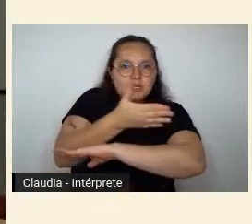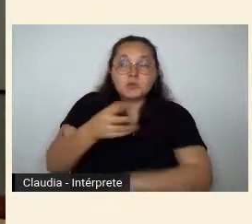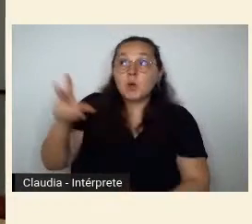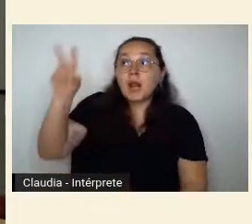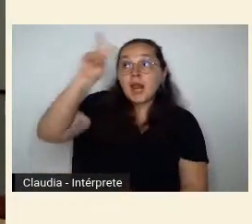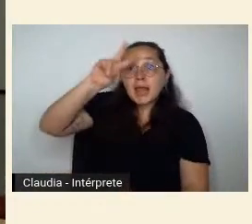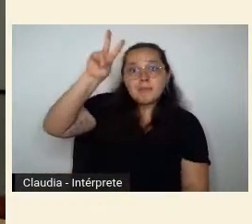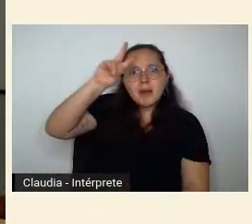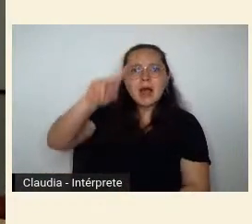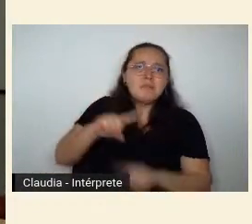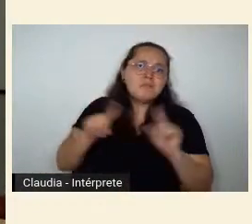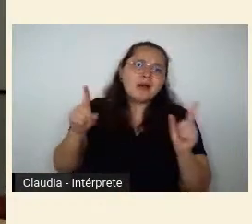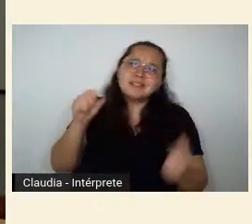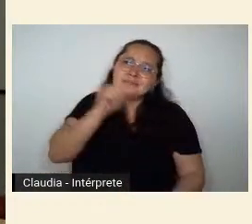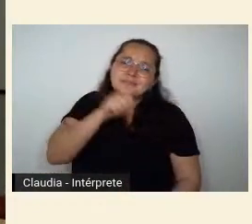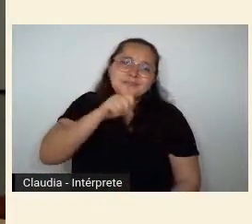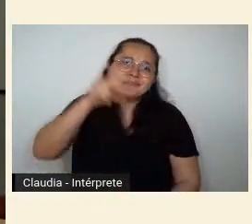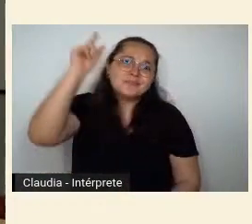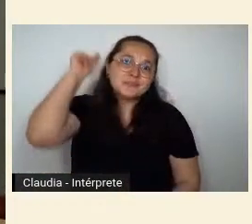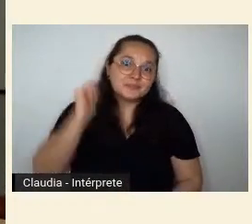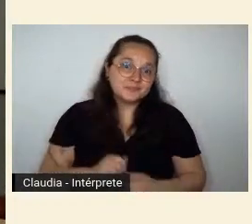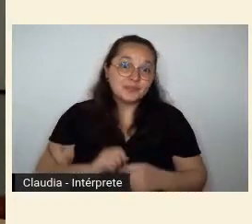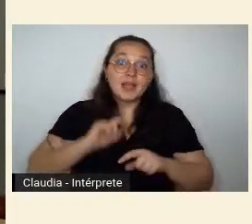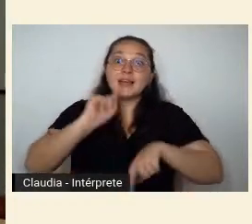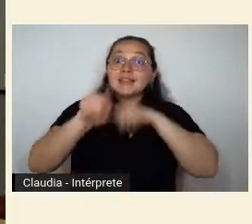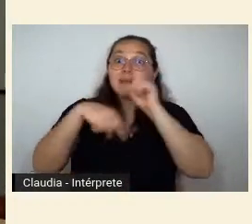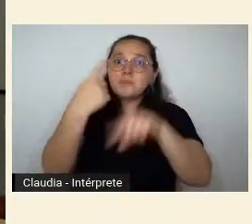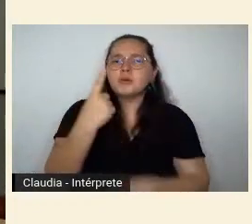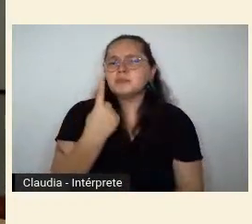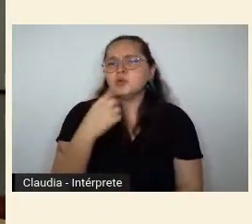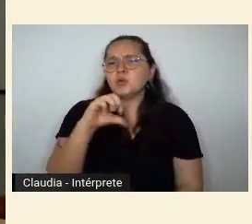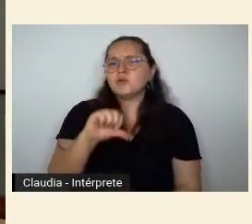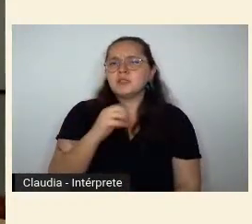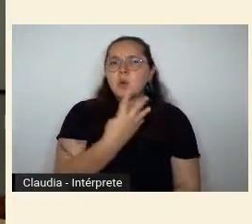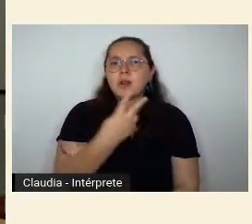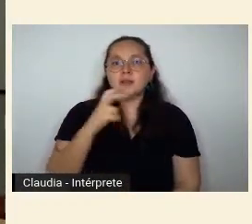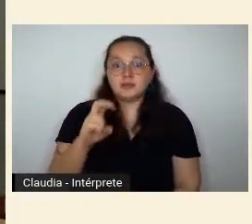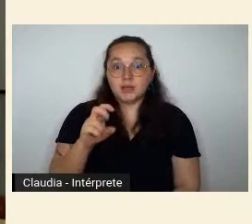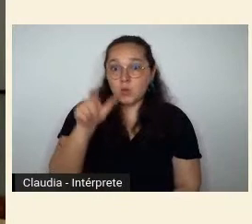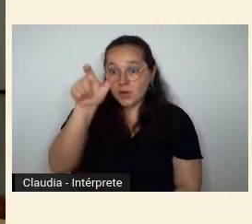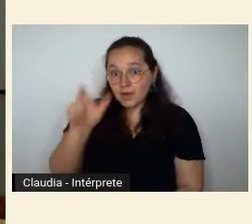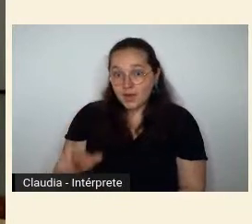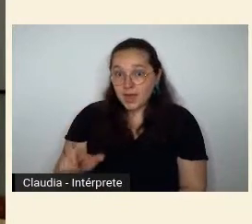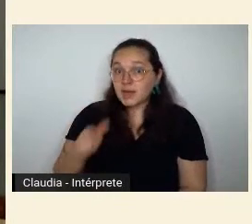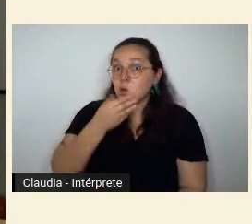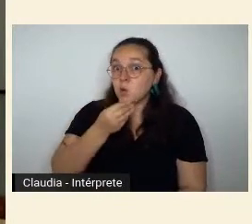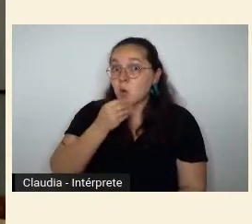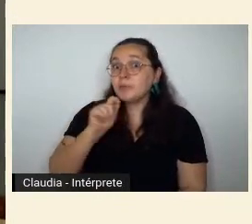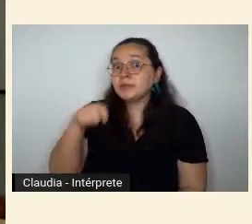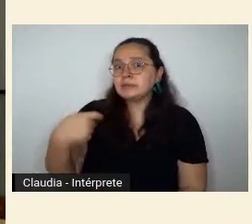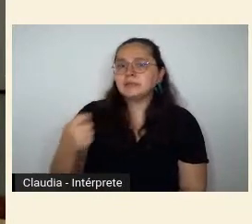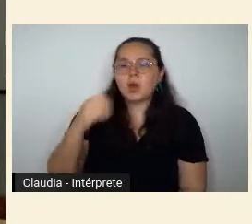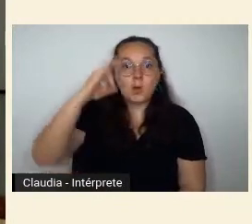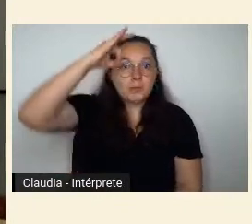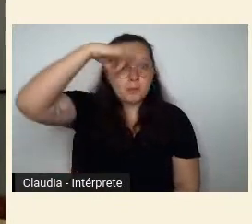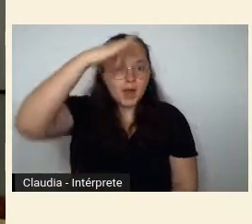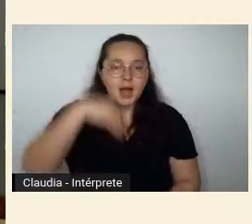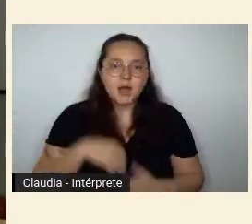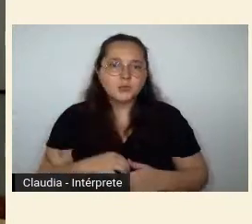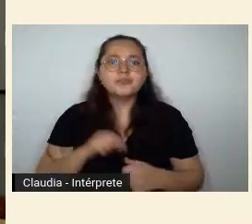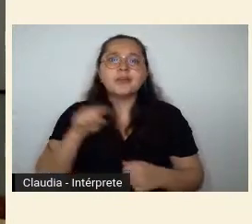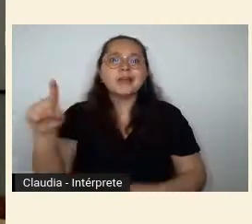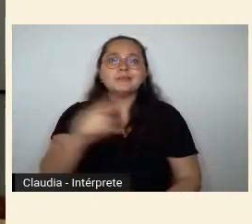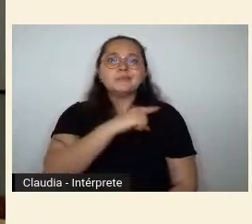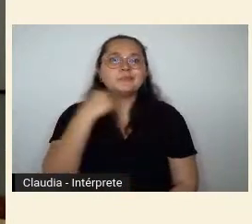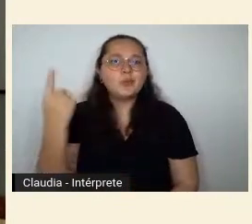histórica ocorre após o falecimento de Mário de Andrade em 1945 a tendência ou tentação de associar o período histórico do